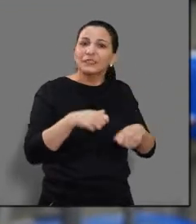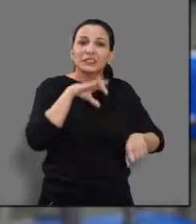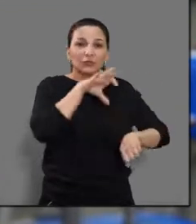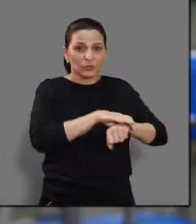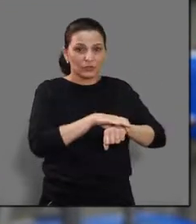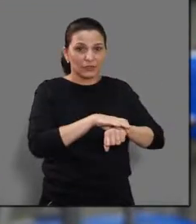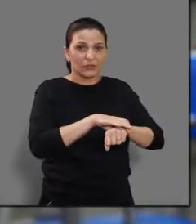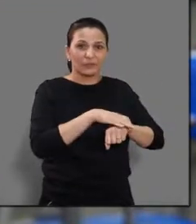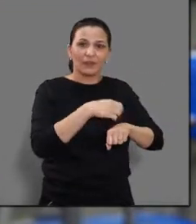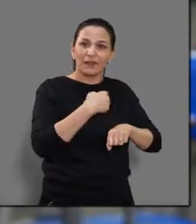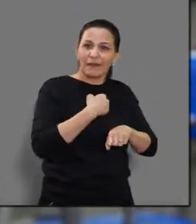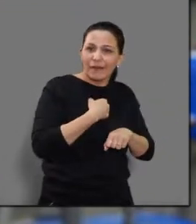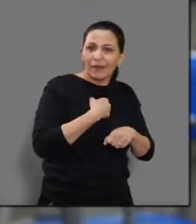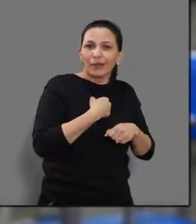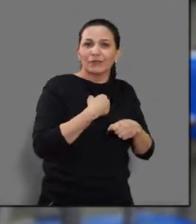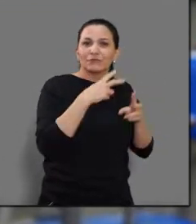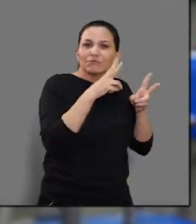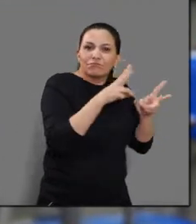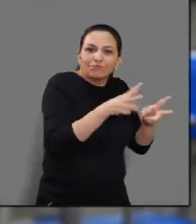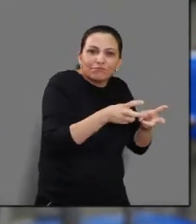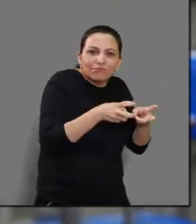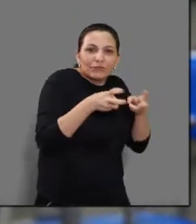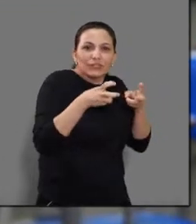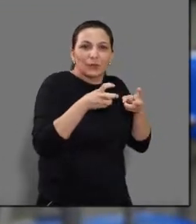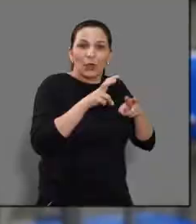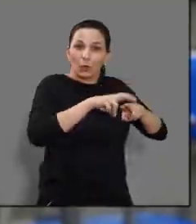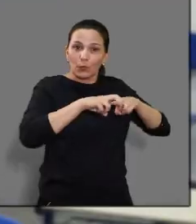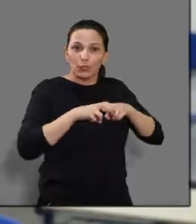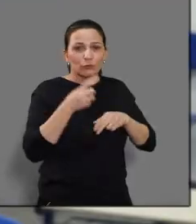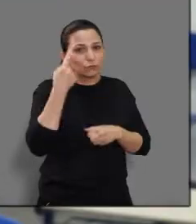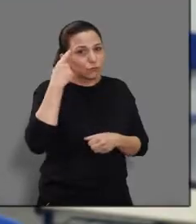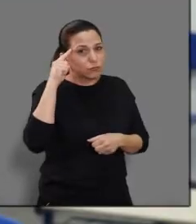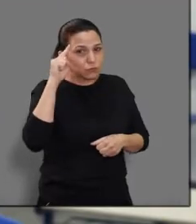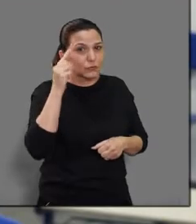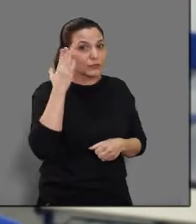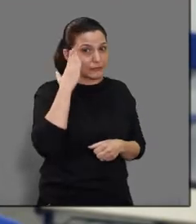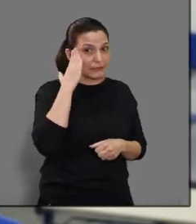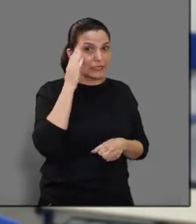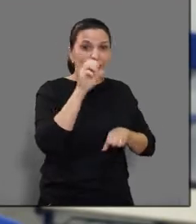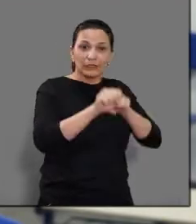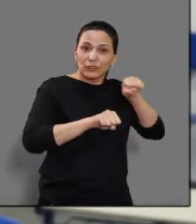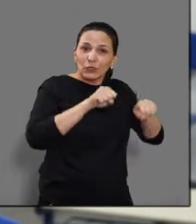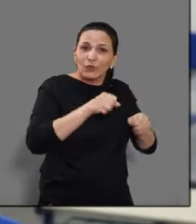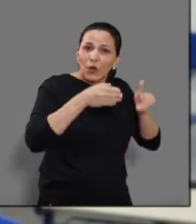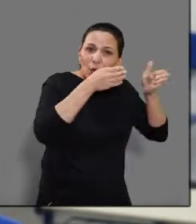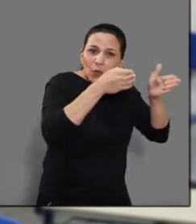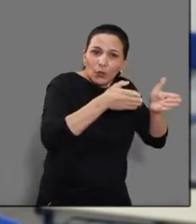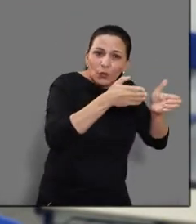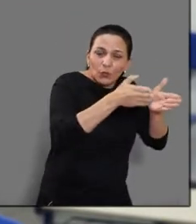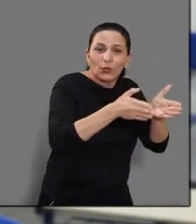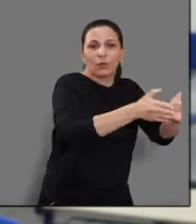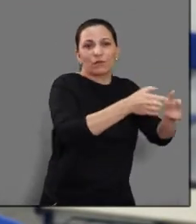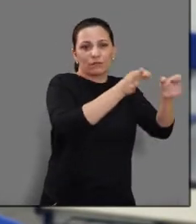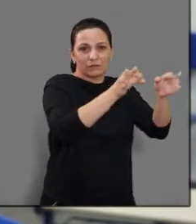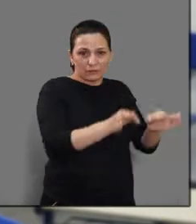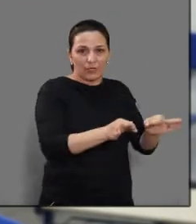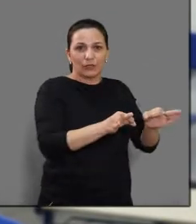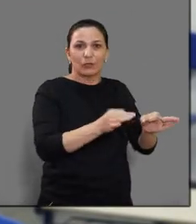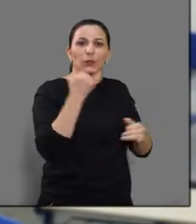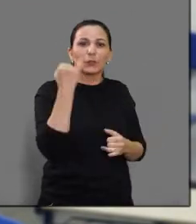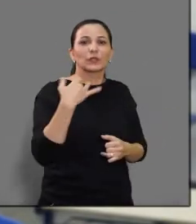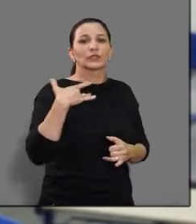ser um benefício, não só para a nossa saúde, mas também financeiramente. Hoje em dia, está custando R$,85